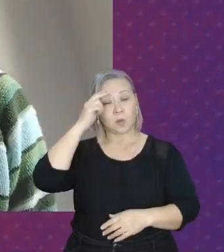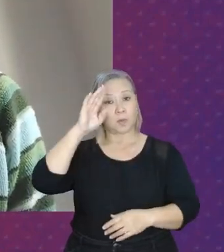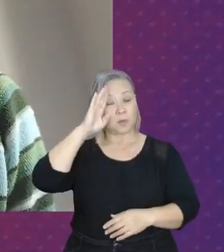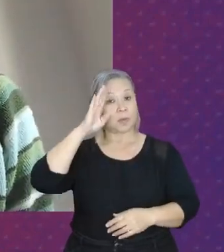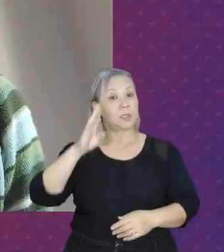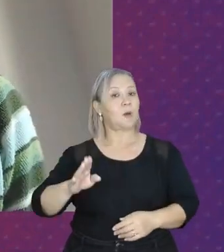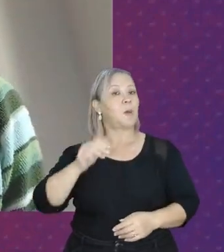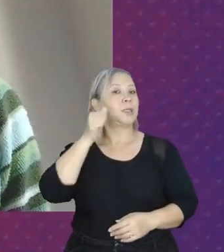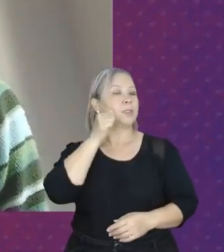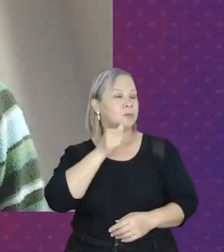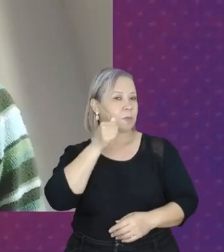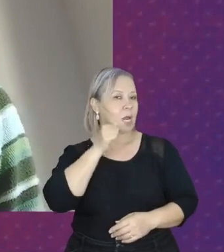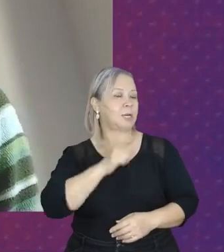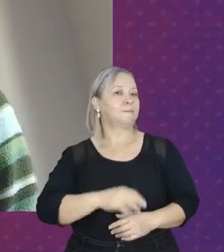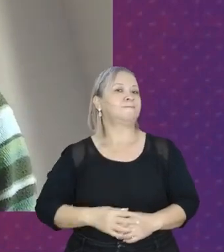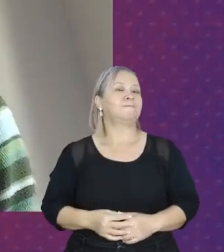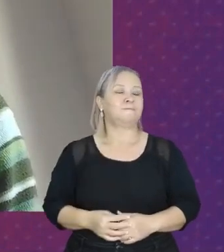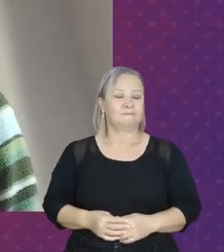mulheres,